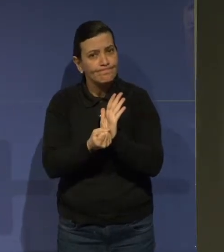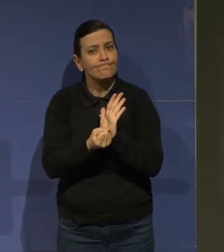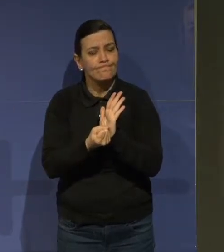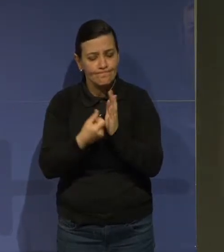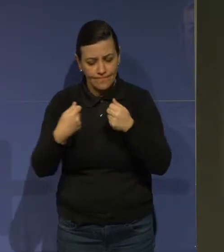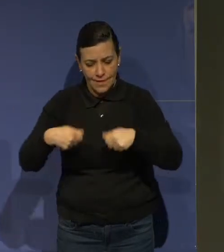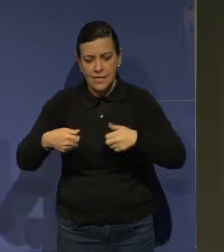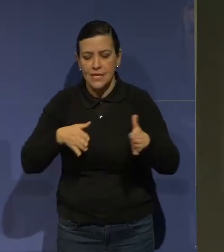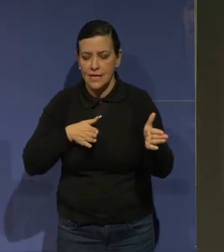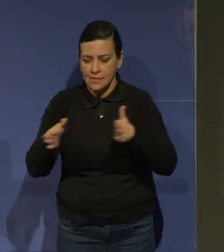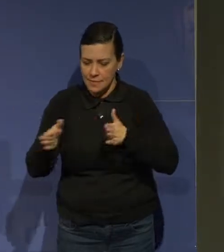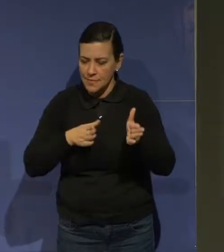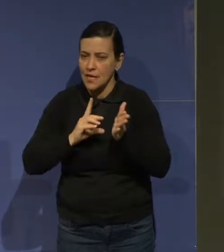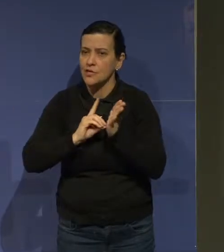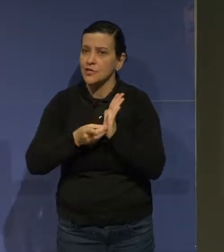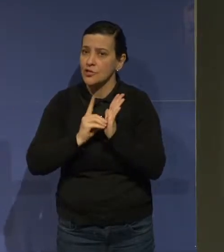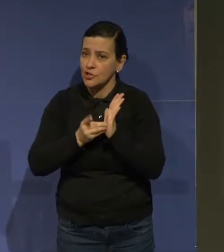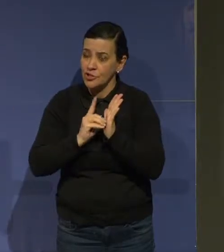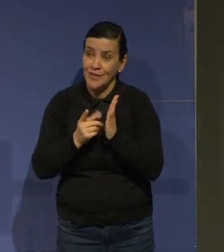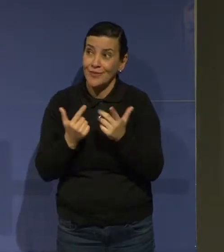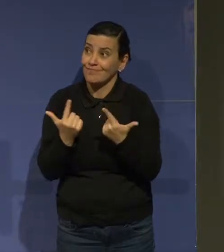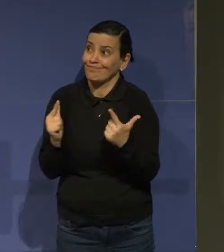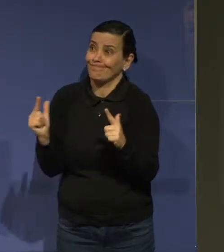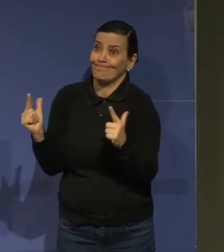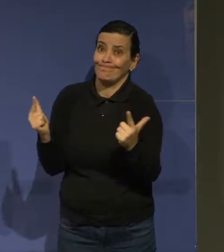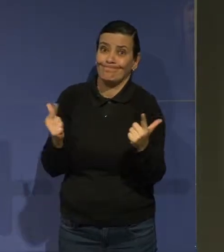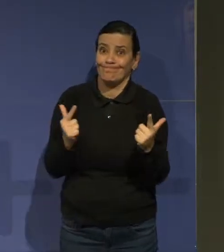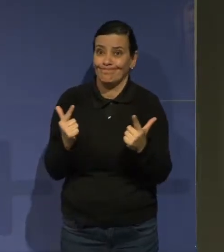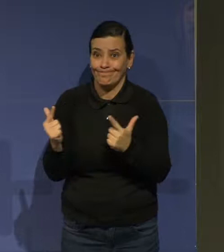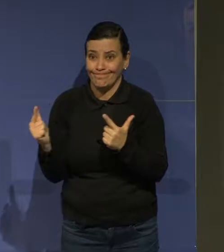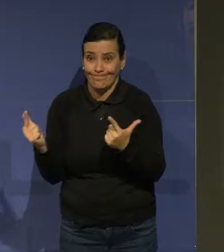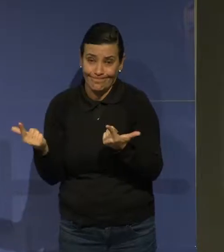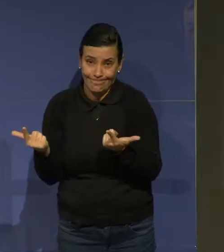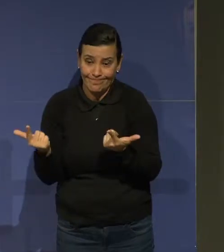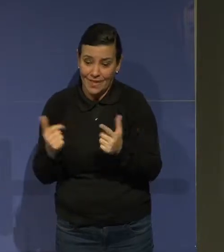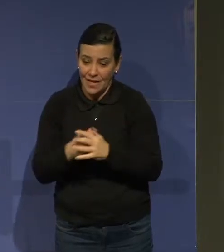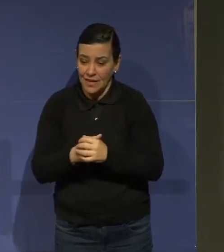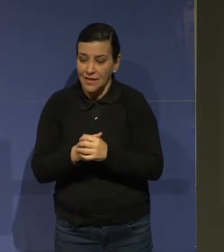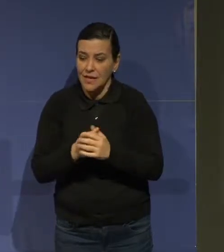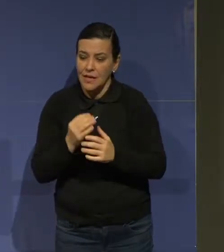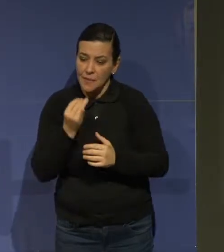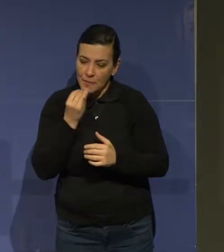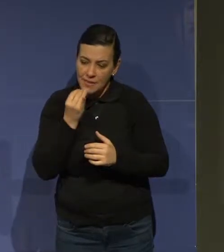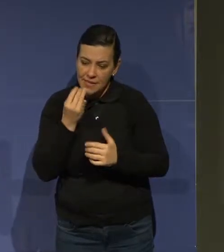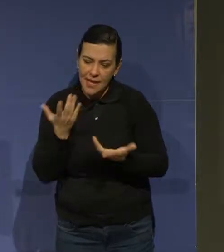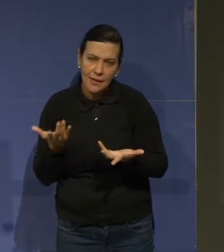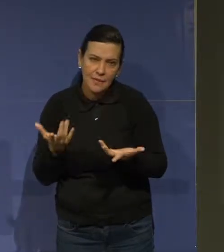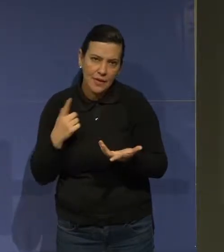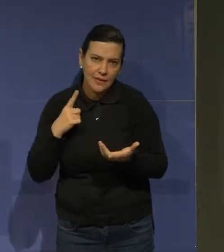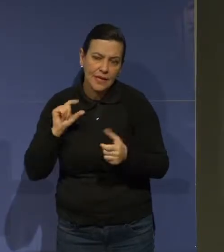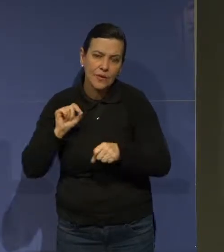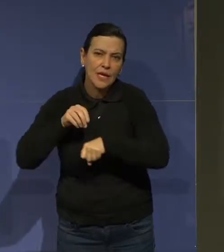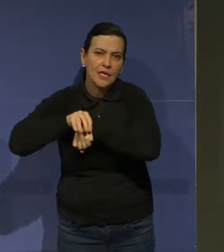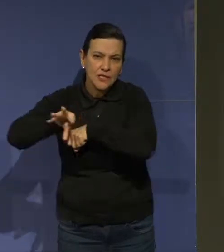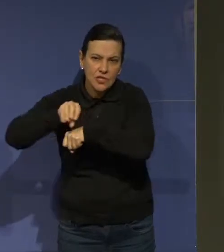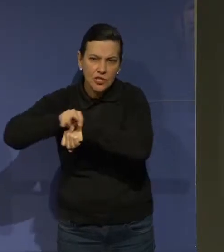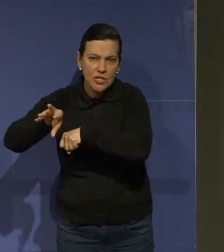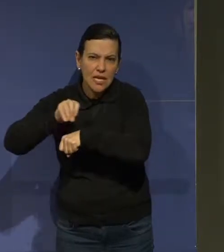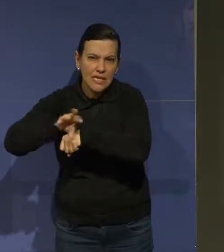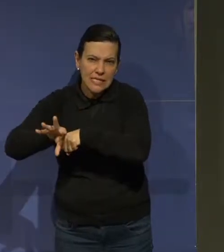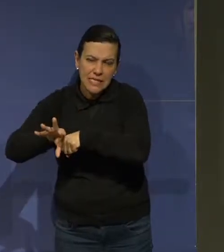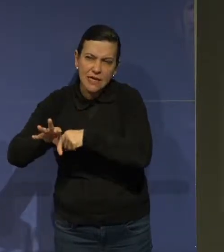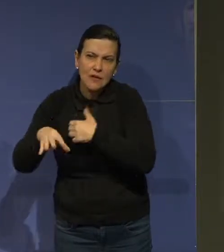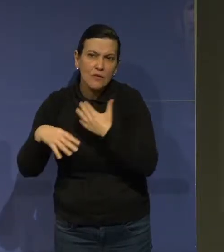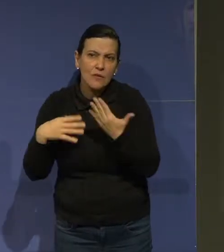acessibilidade digital. E não tem. O W3C não faz certificação. Quer dizer, não tem nenhum